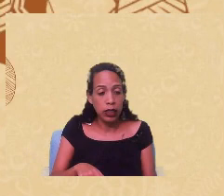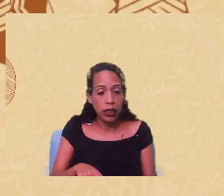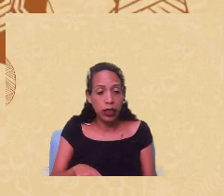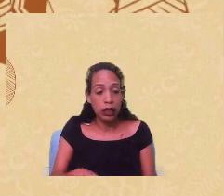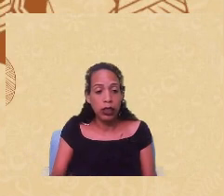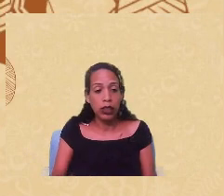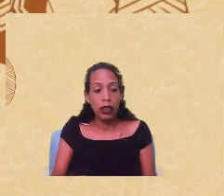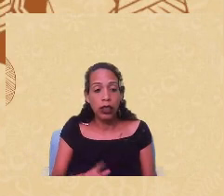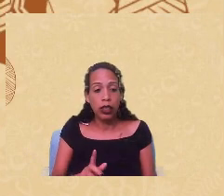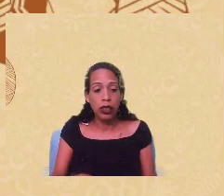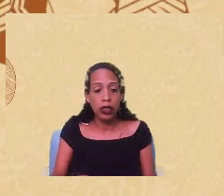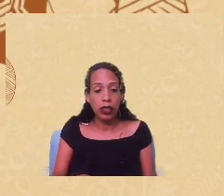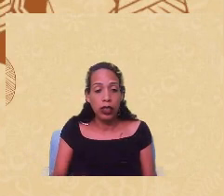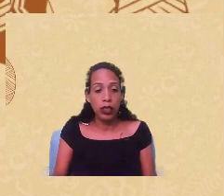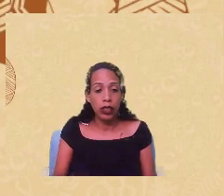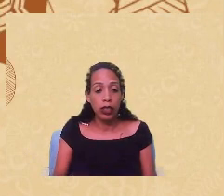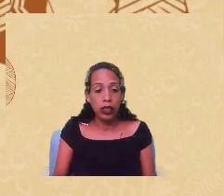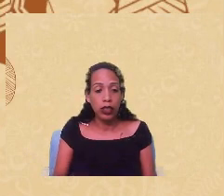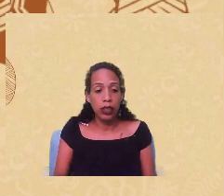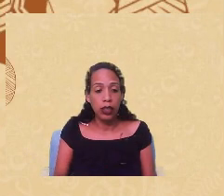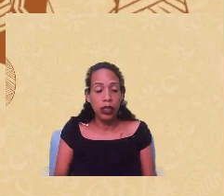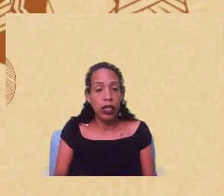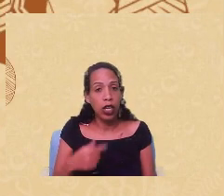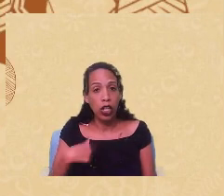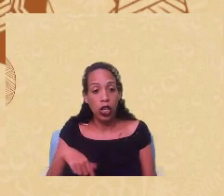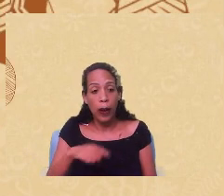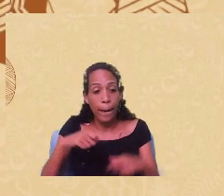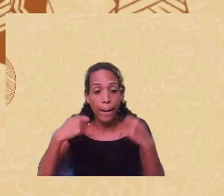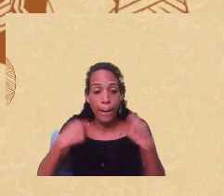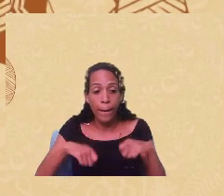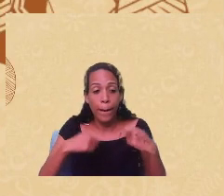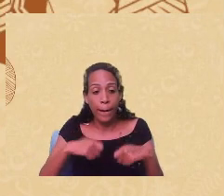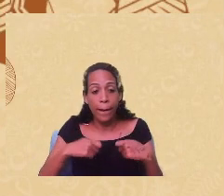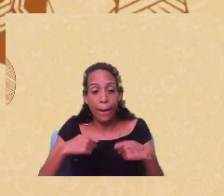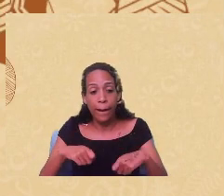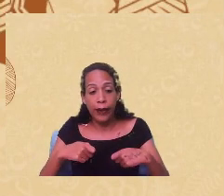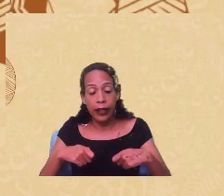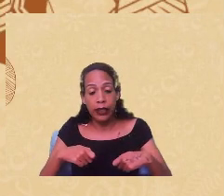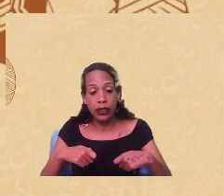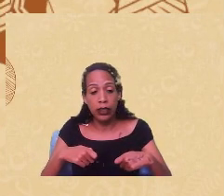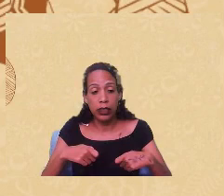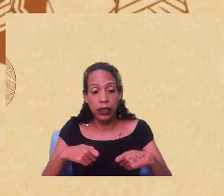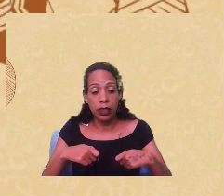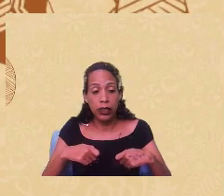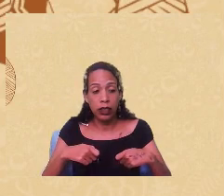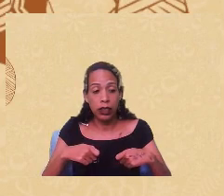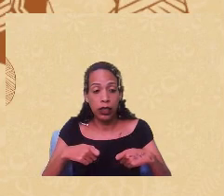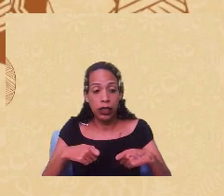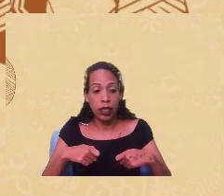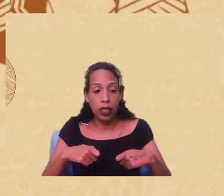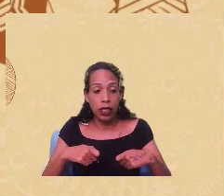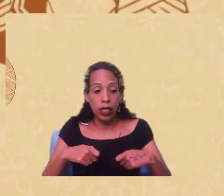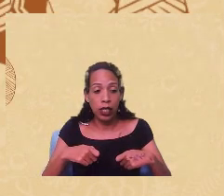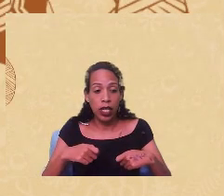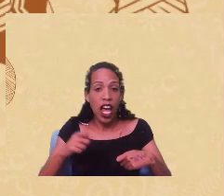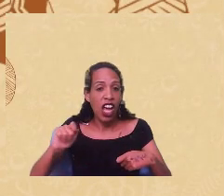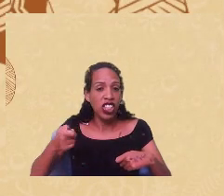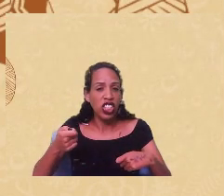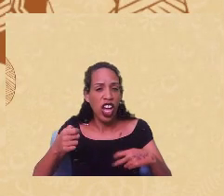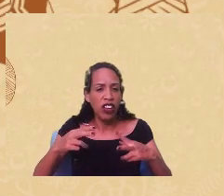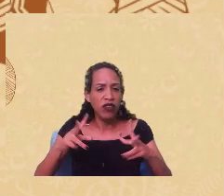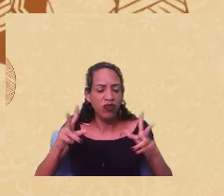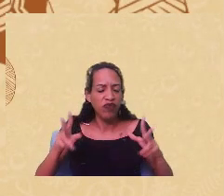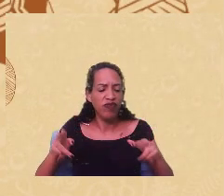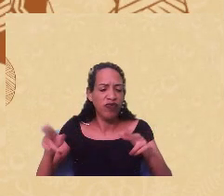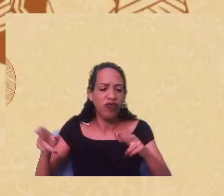e tal a gente vai precisar na chave do comum da diferença em dentro